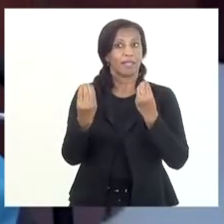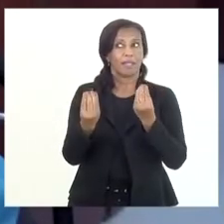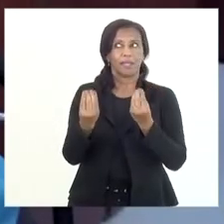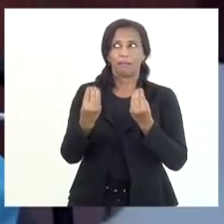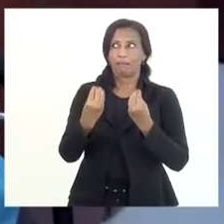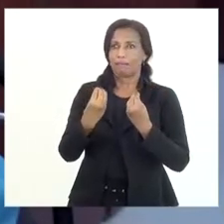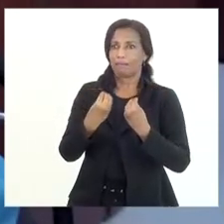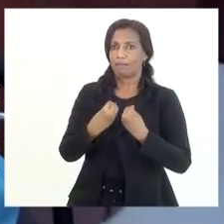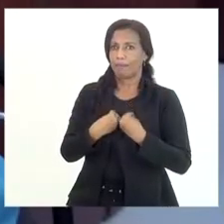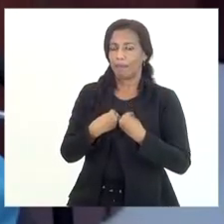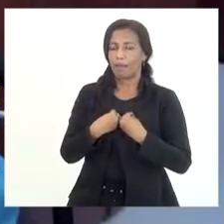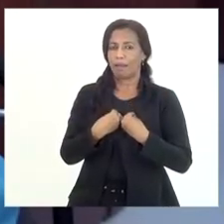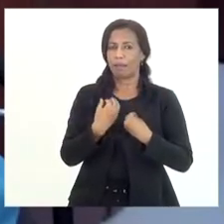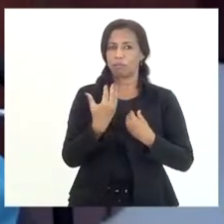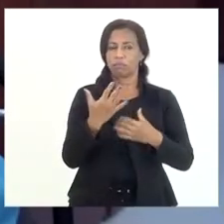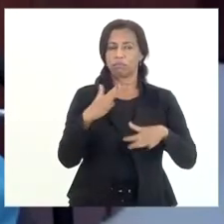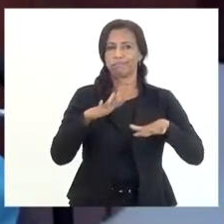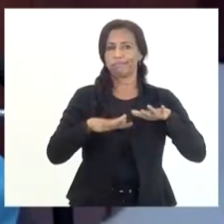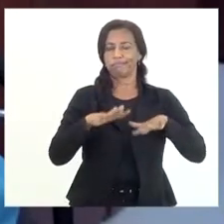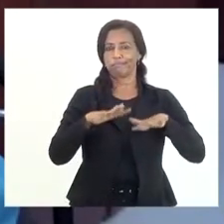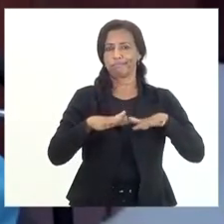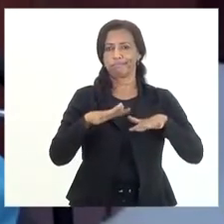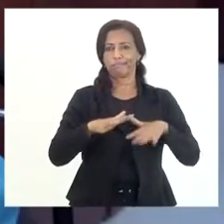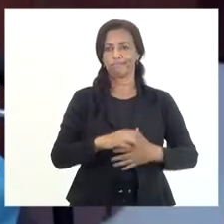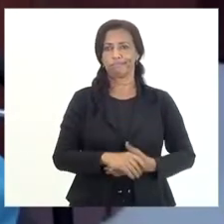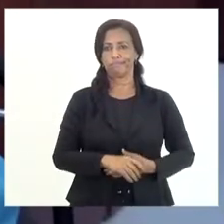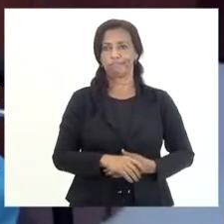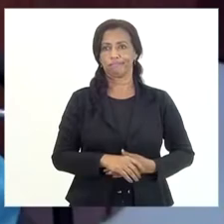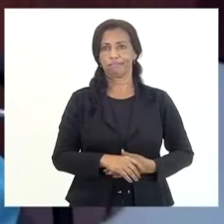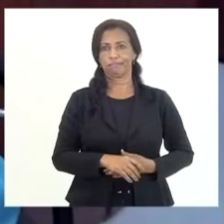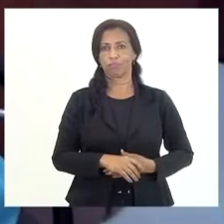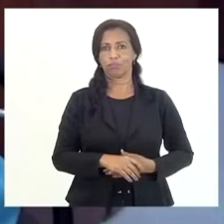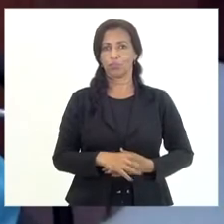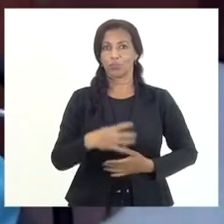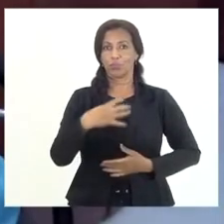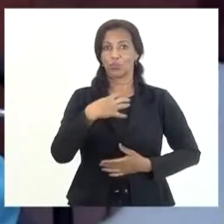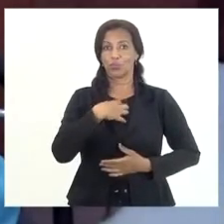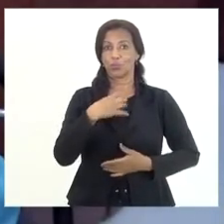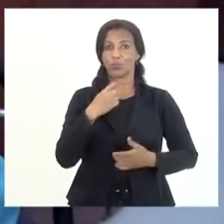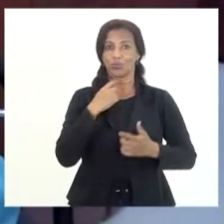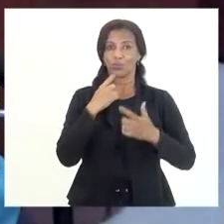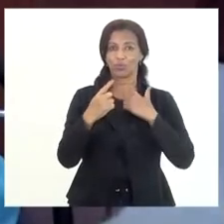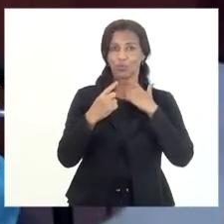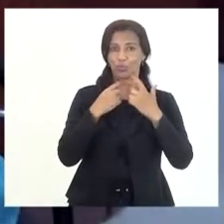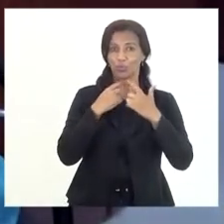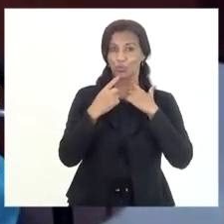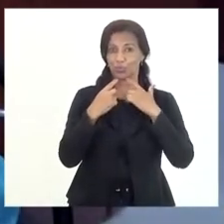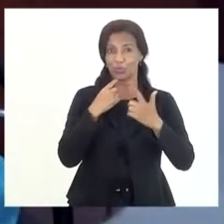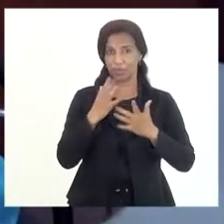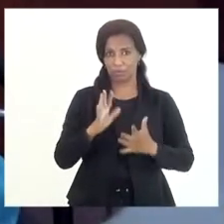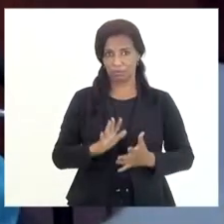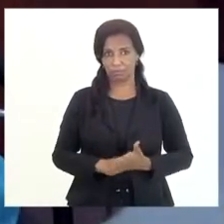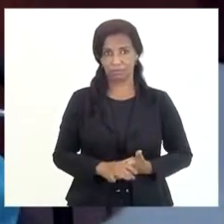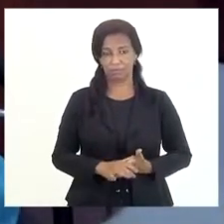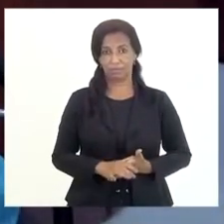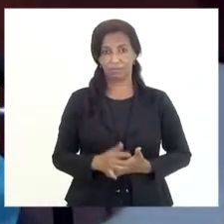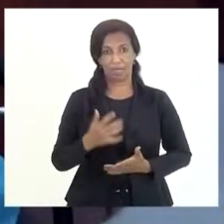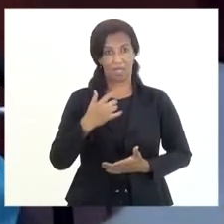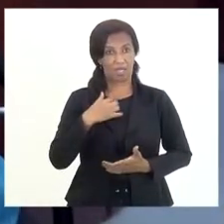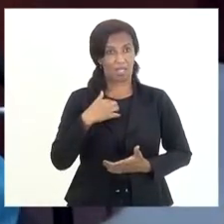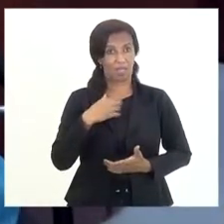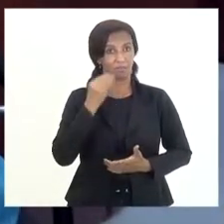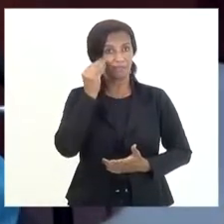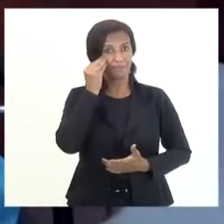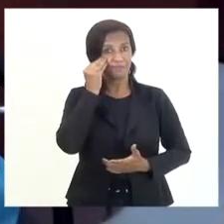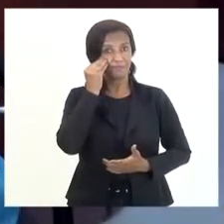que eu vou dizer, um certo, certas dúvidas. Então, eu vou tentar esclarecer,